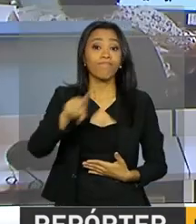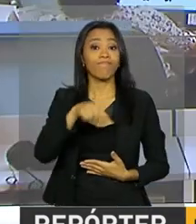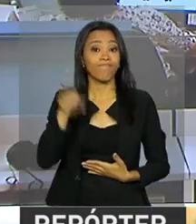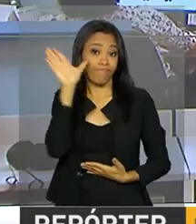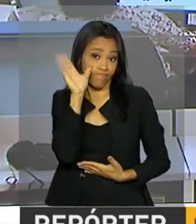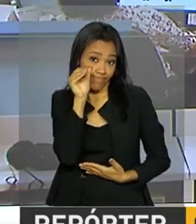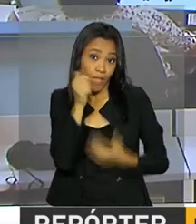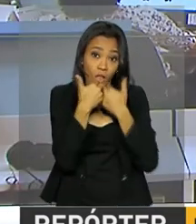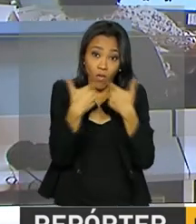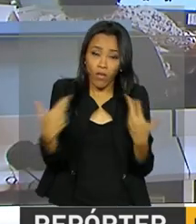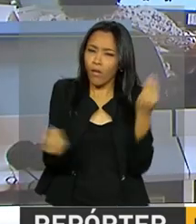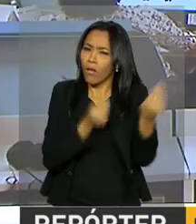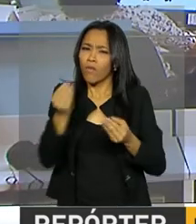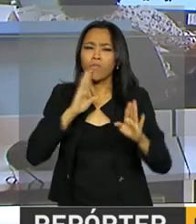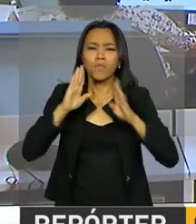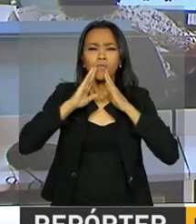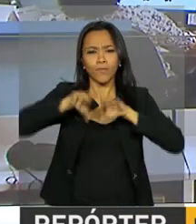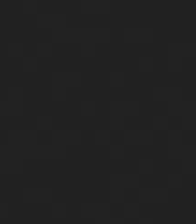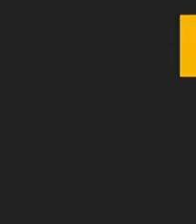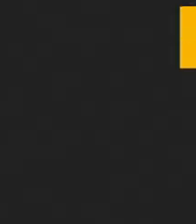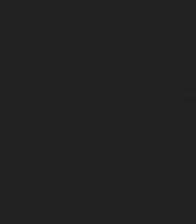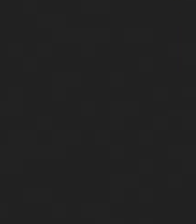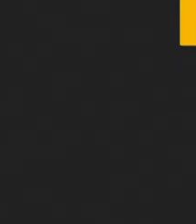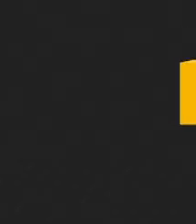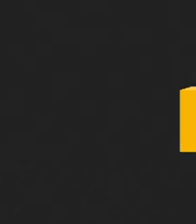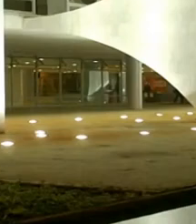Acompanhe as novidades também em nossas redes sociais.